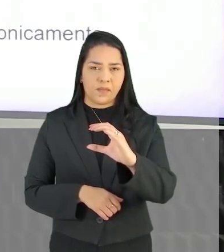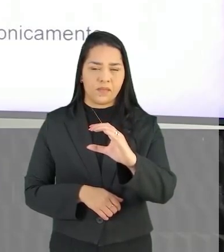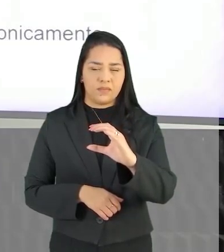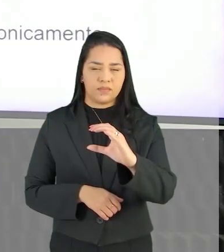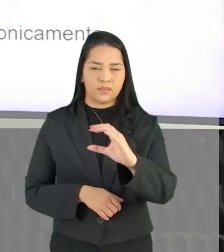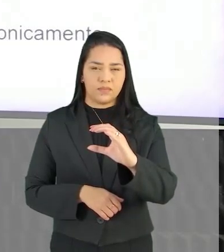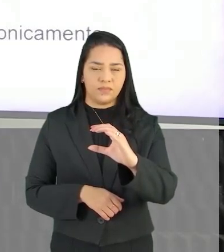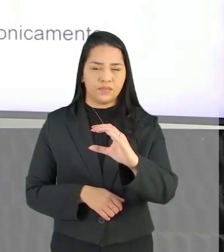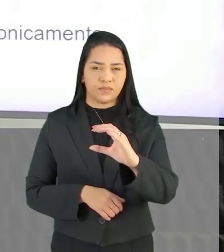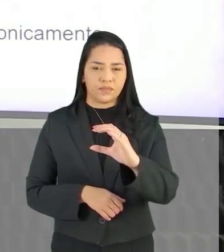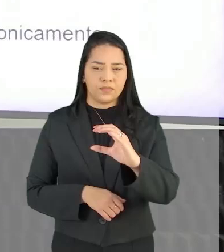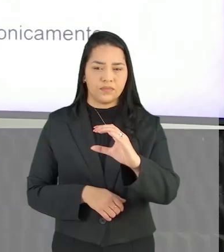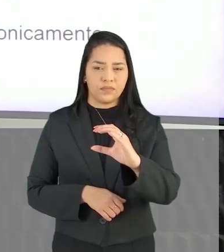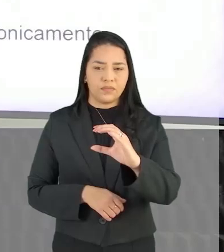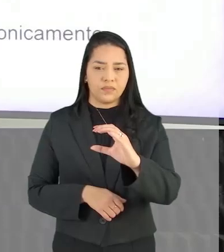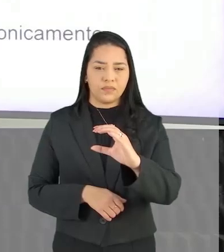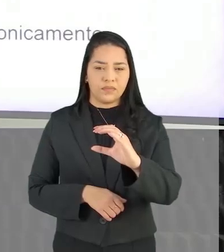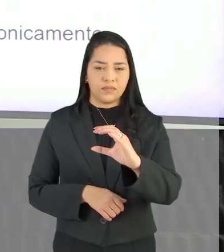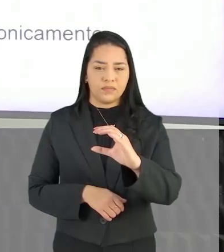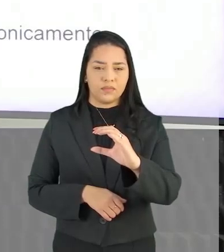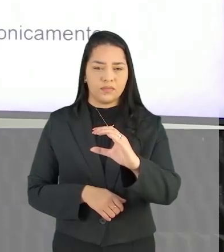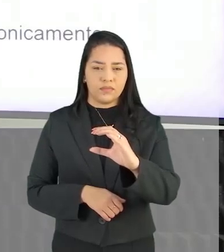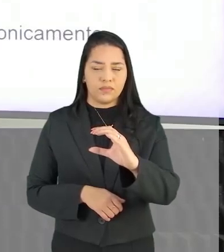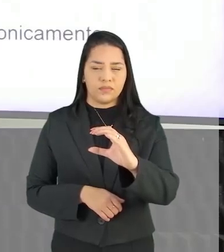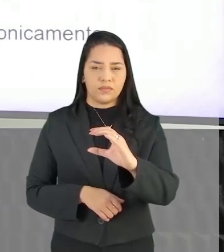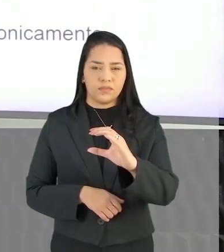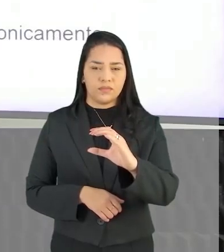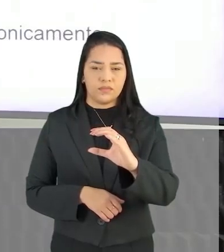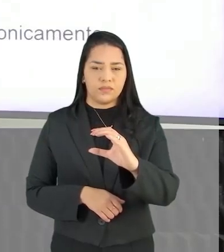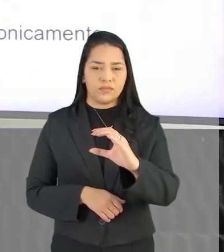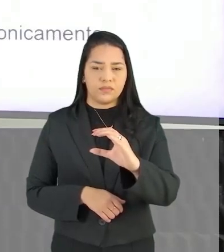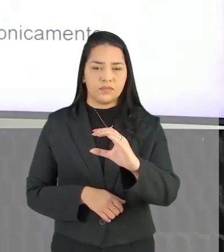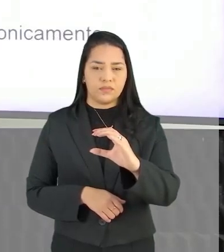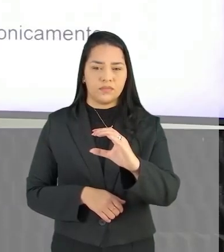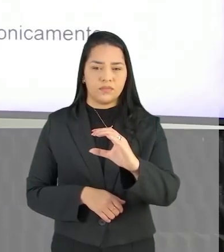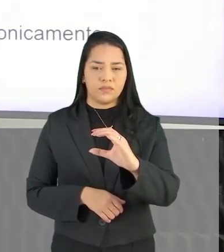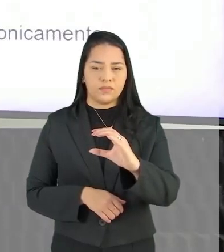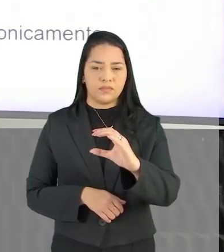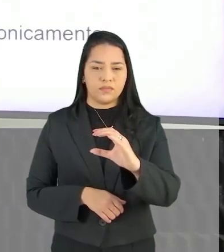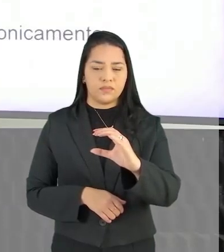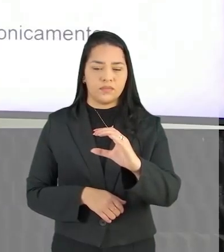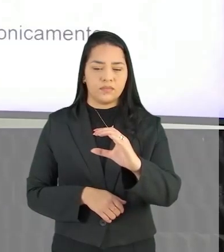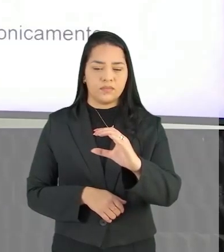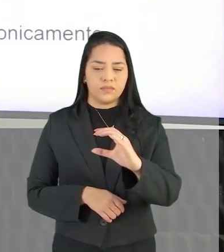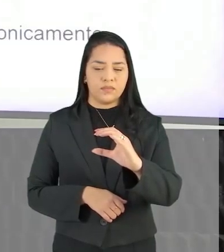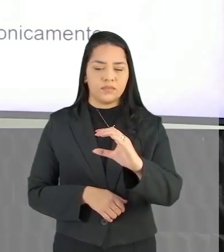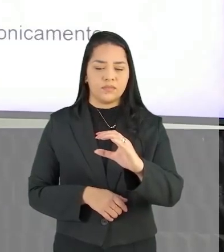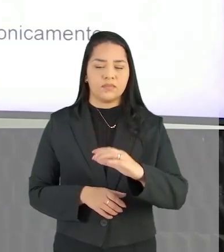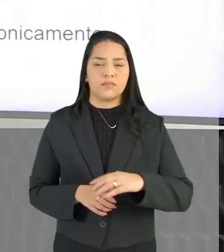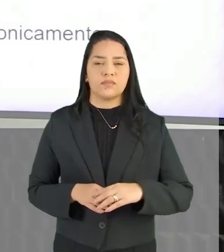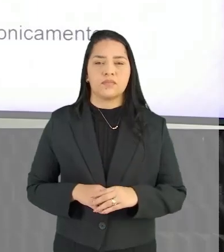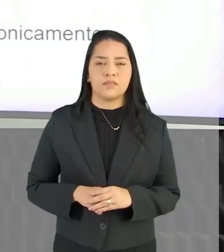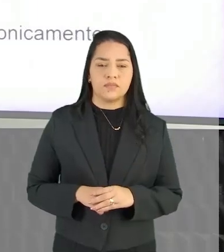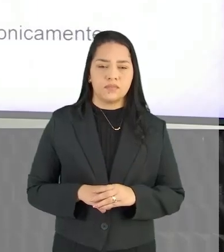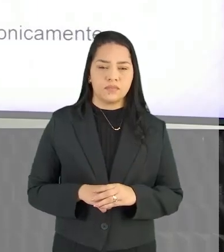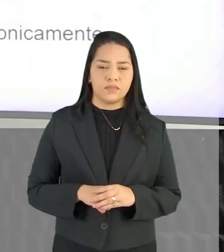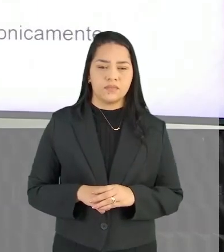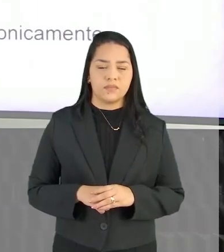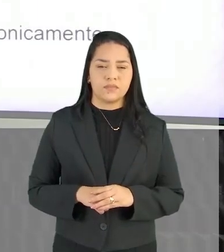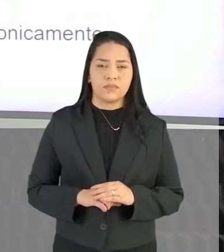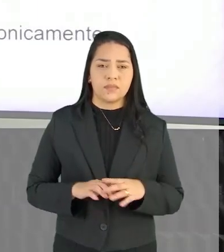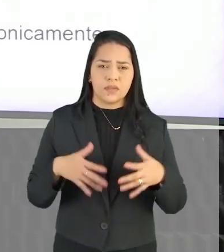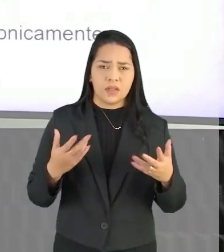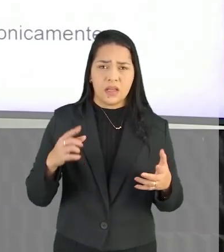Aborda o tema da nação, ok Como o texto A Mas sem perder a visão crítica da realidade brasileira